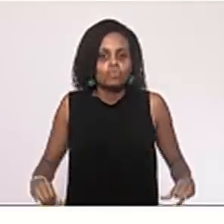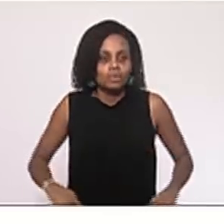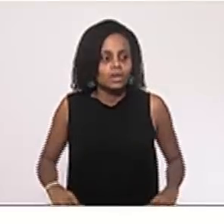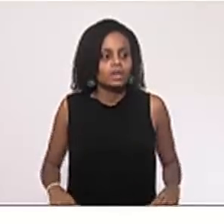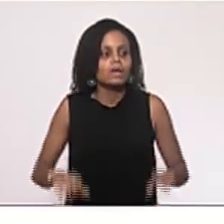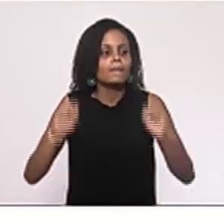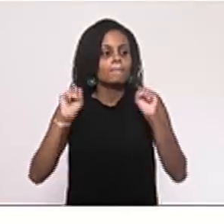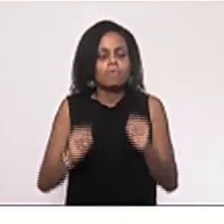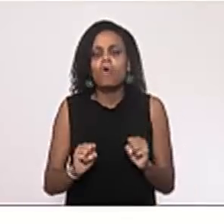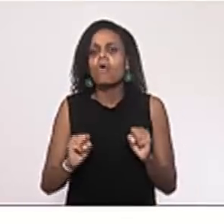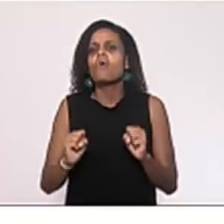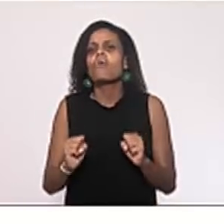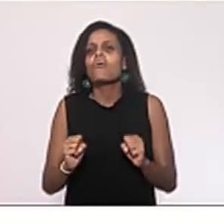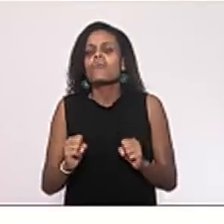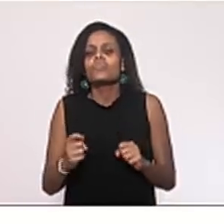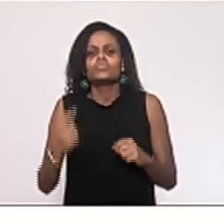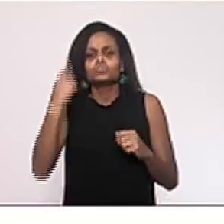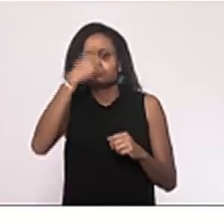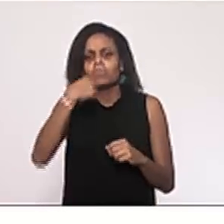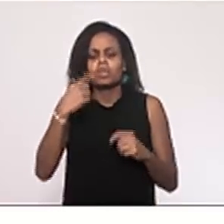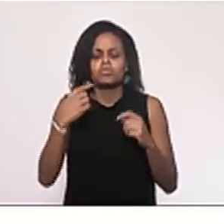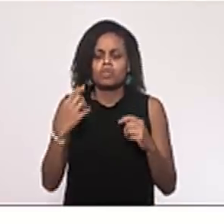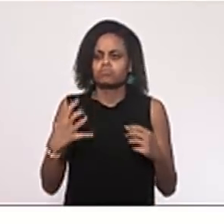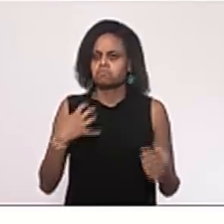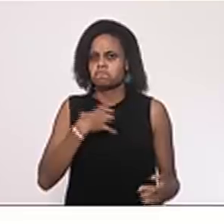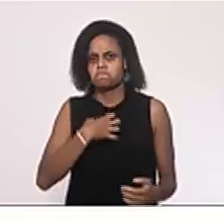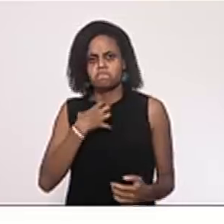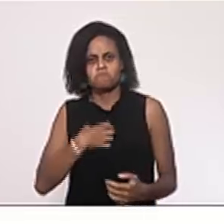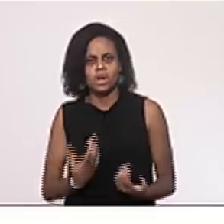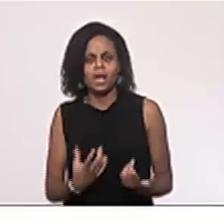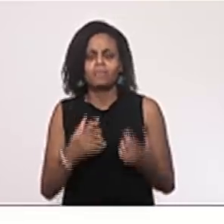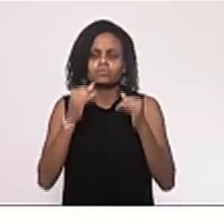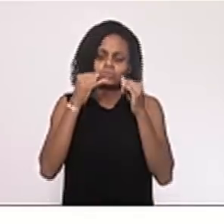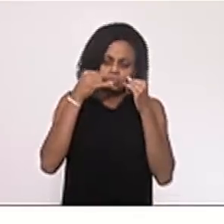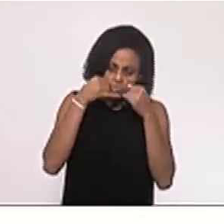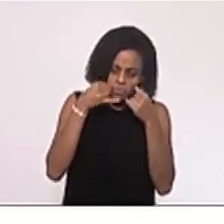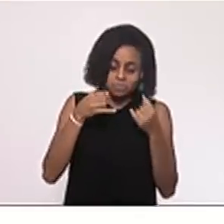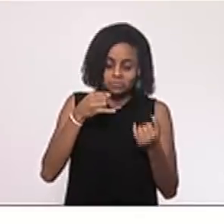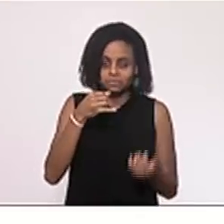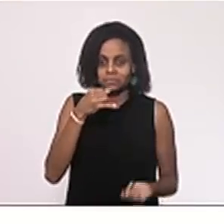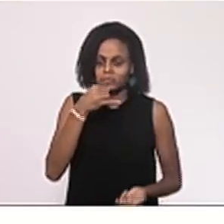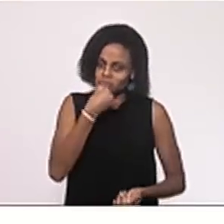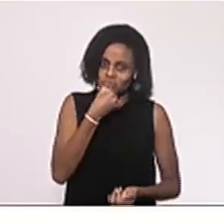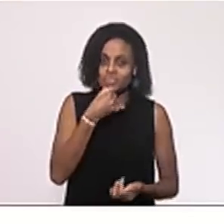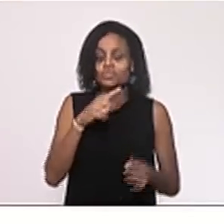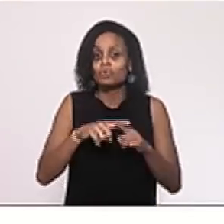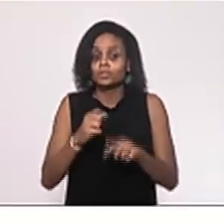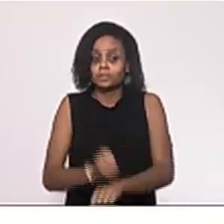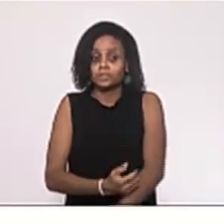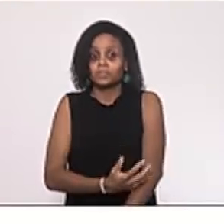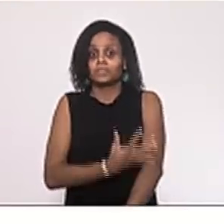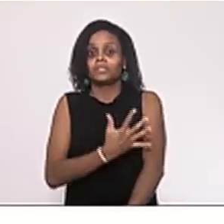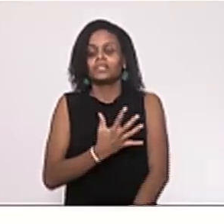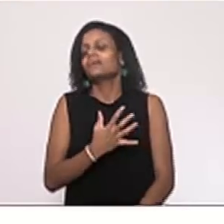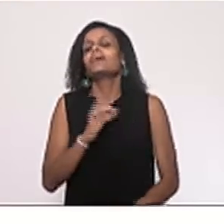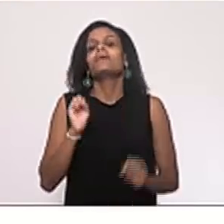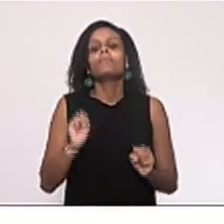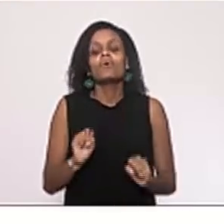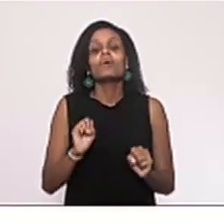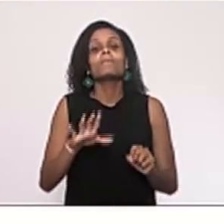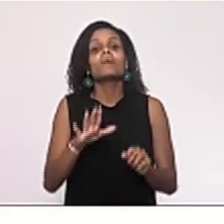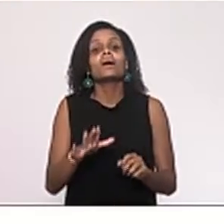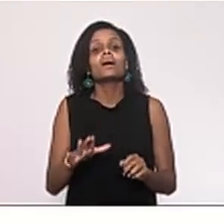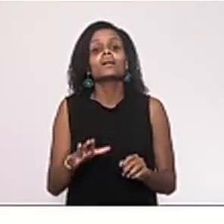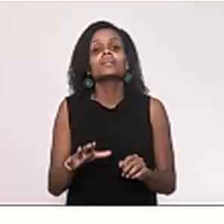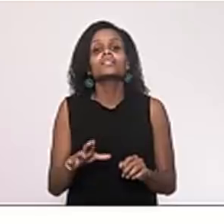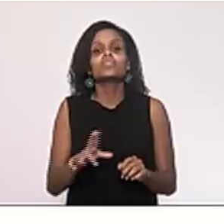Pode fazer carinha feia, pode ficar triste, pode ter arrepios, mas a UERJ vai ser passada